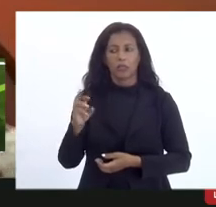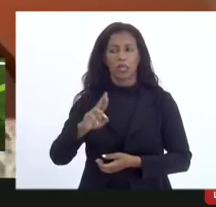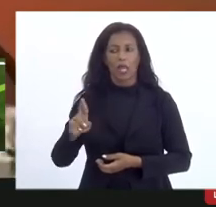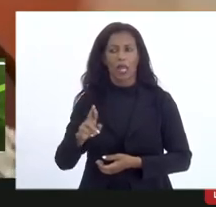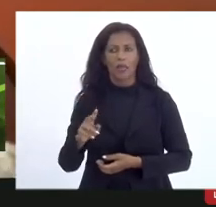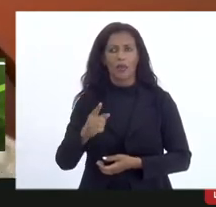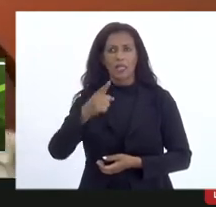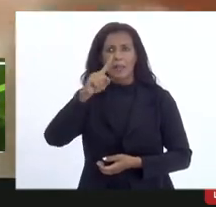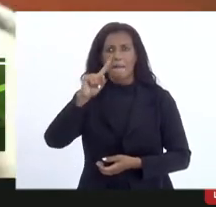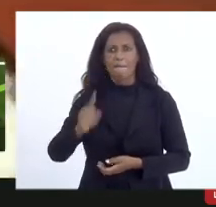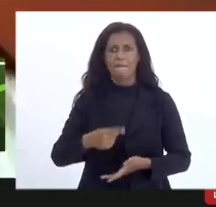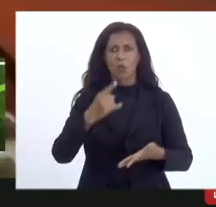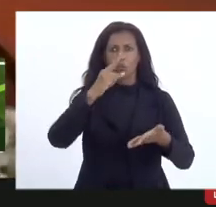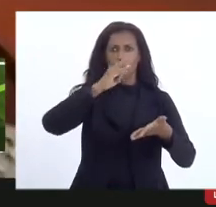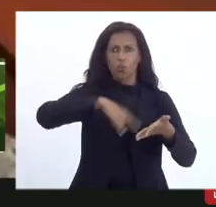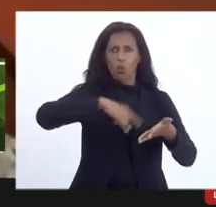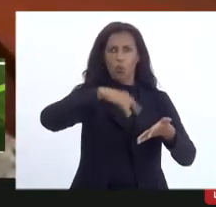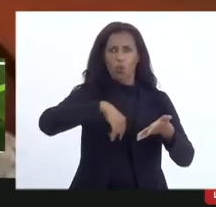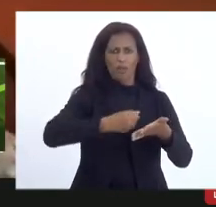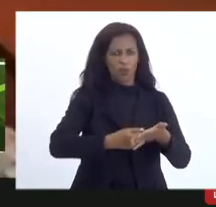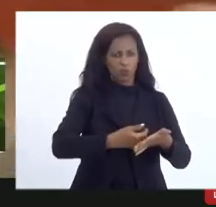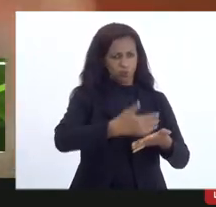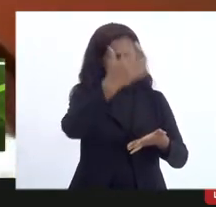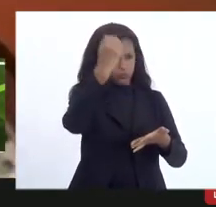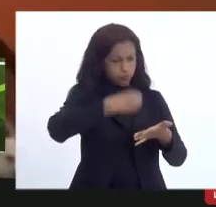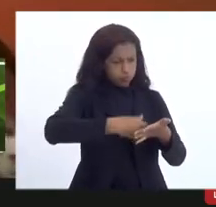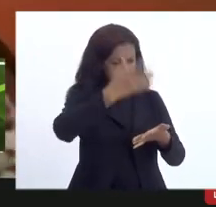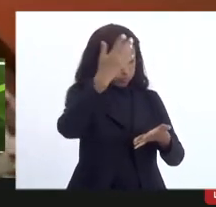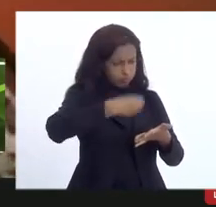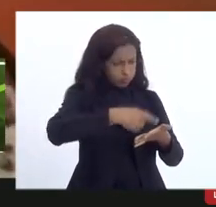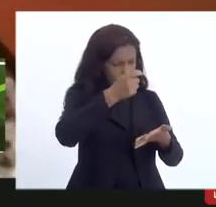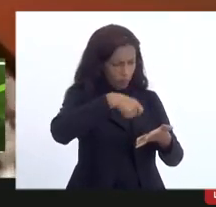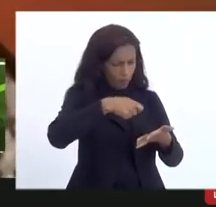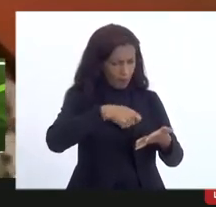mil documentos e mil coisas para preencher de forma